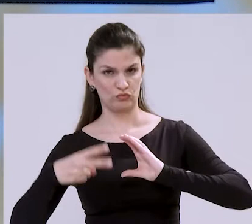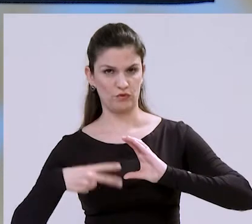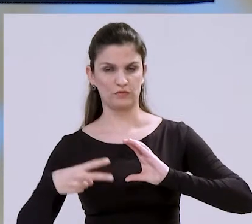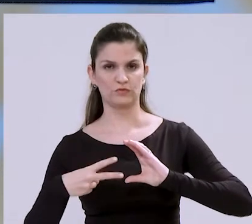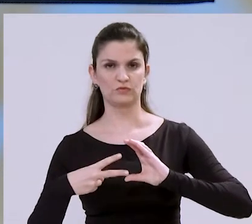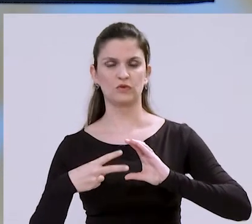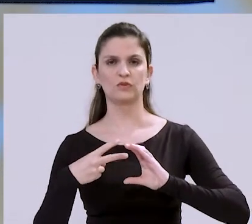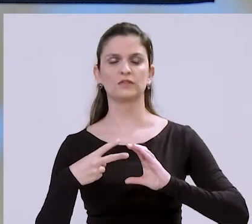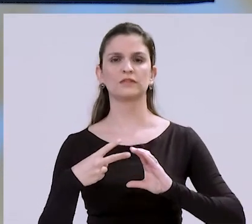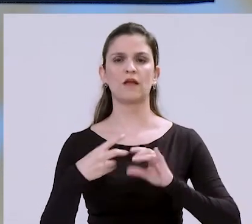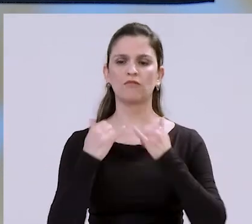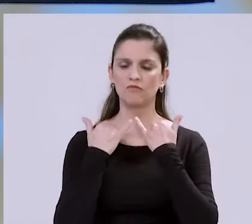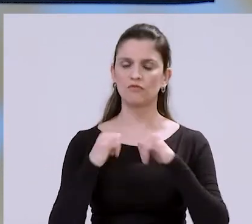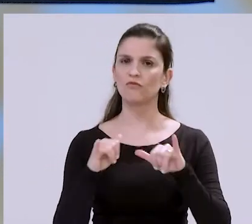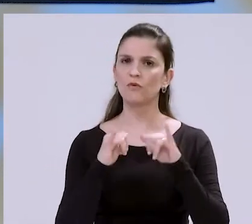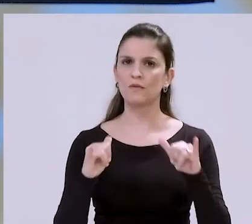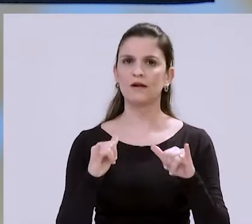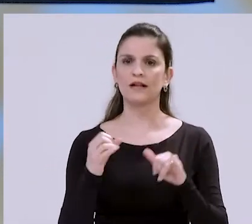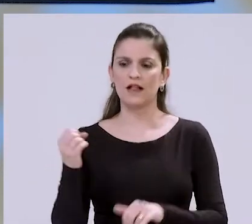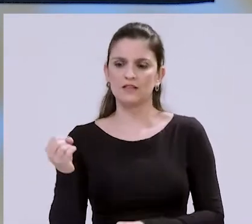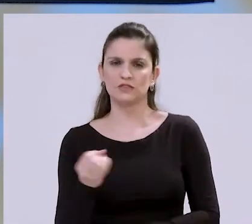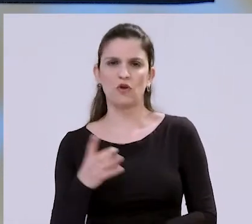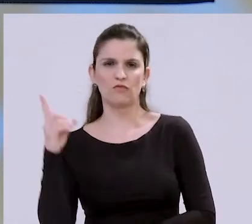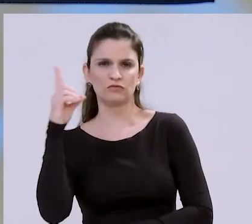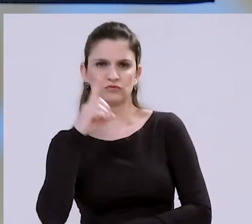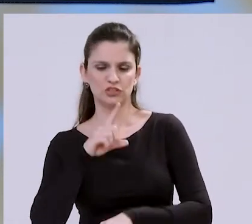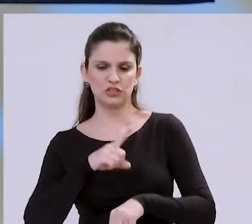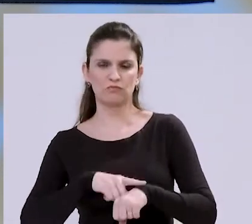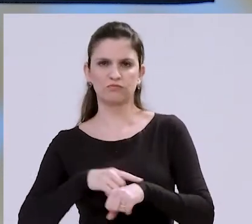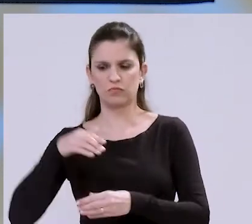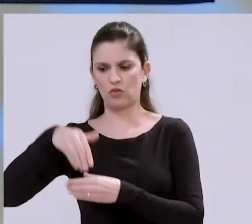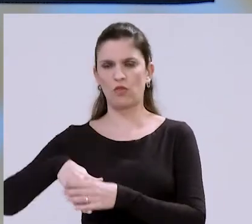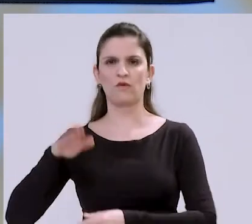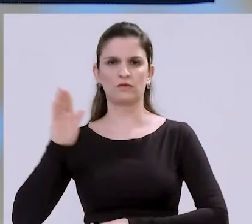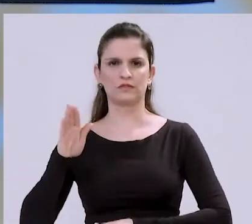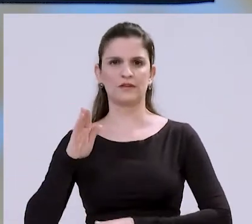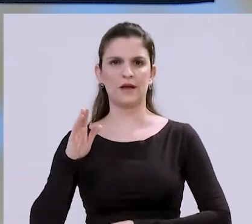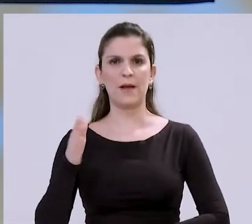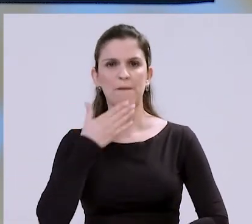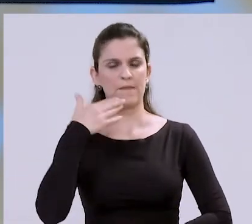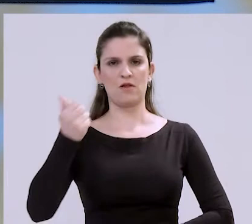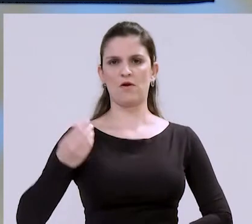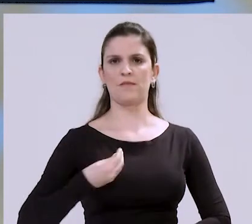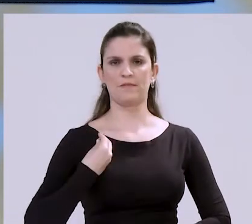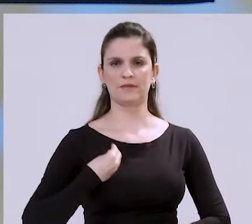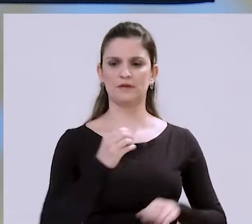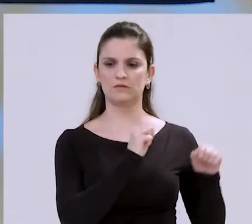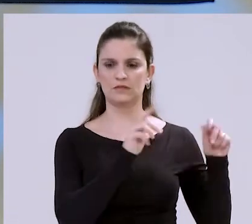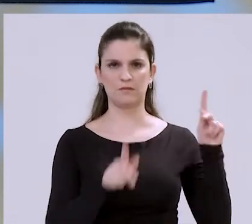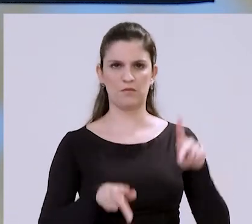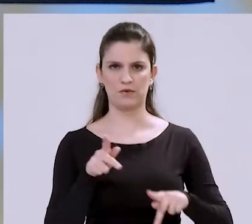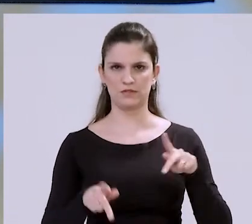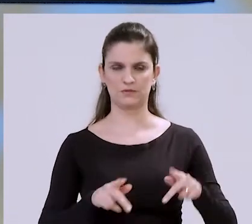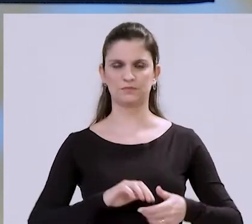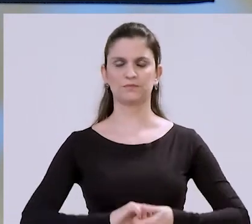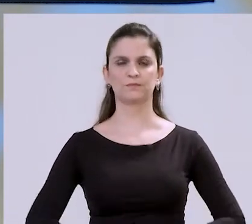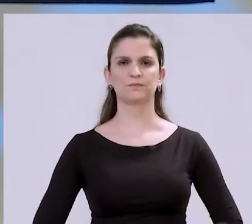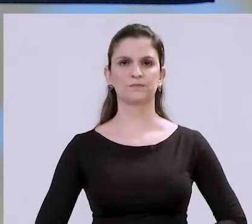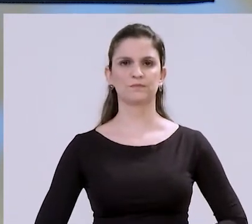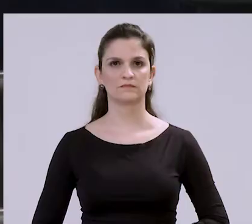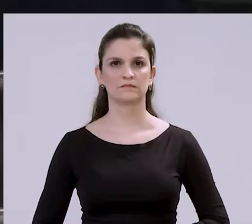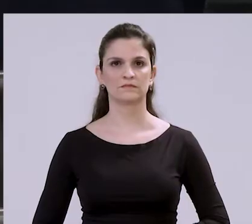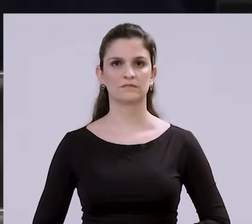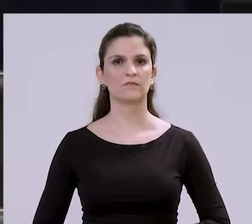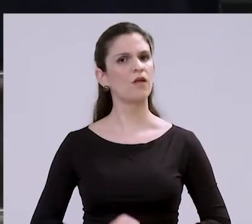Os vereadores ressaltaram que a nova data vai permitir maior participação popular em todas as fases do calendário